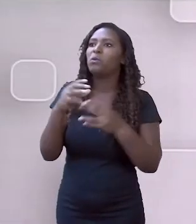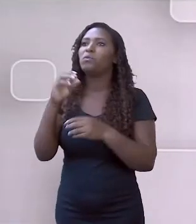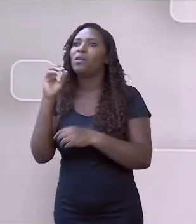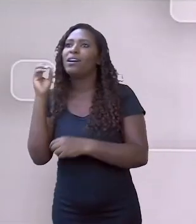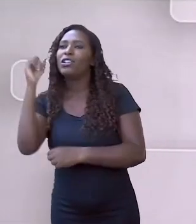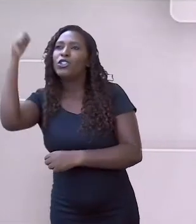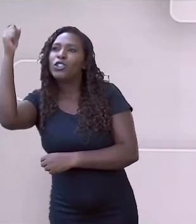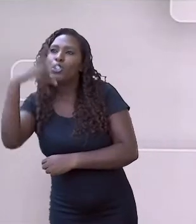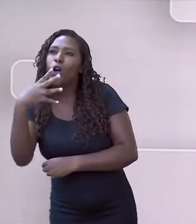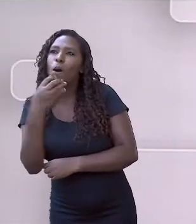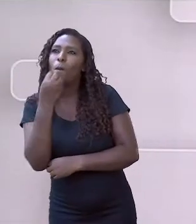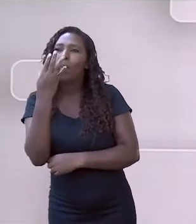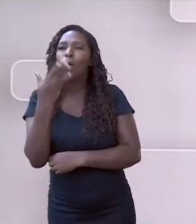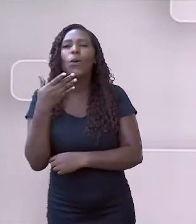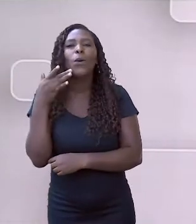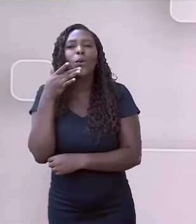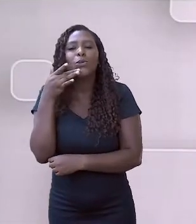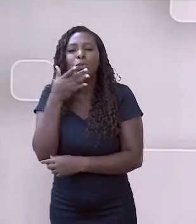Governador Valadares.